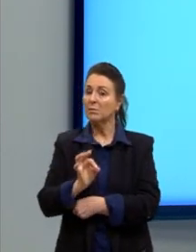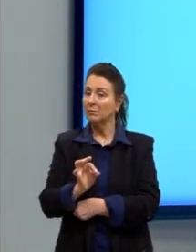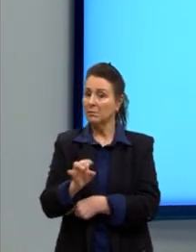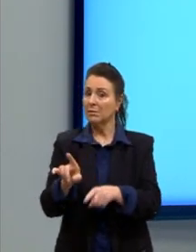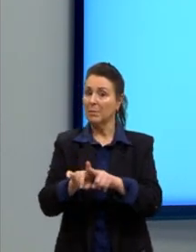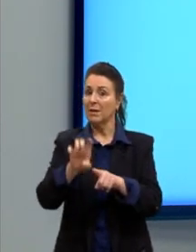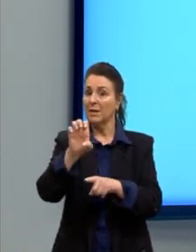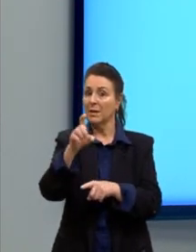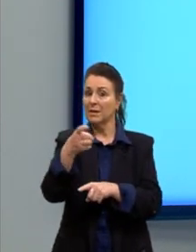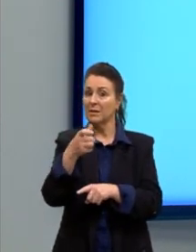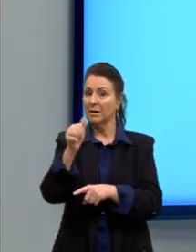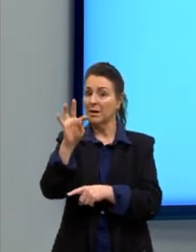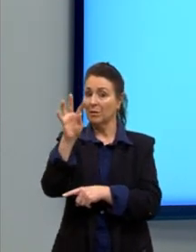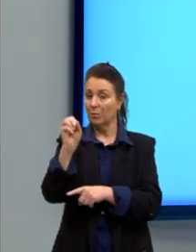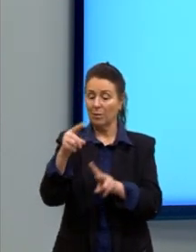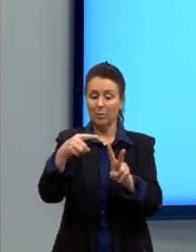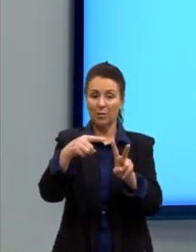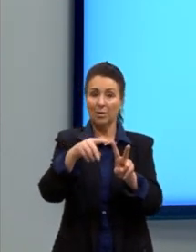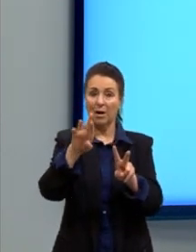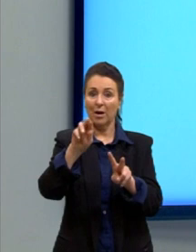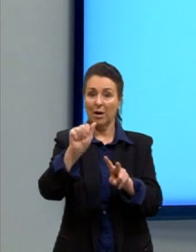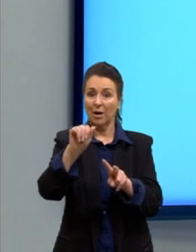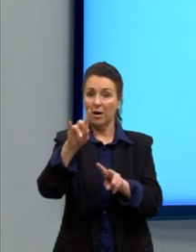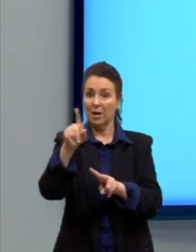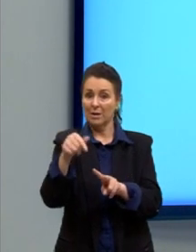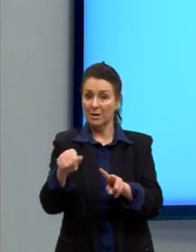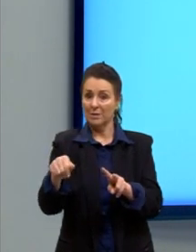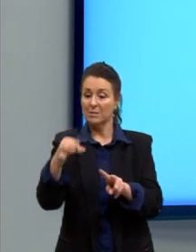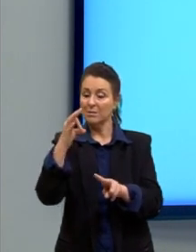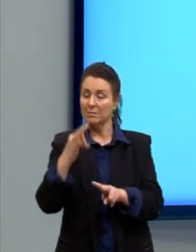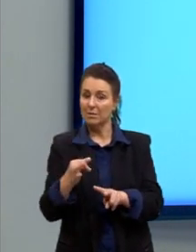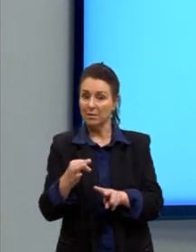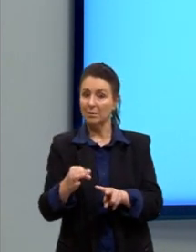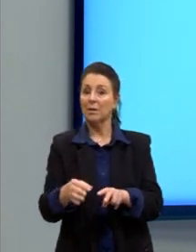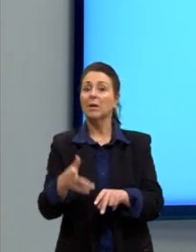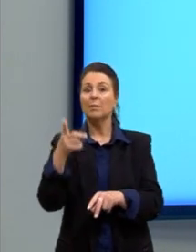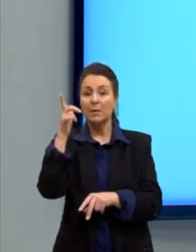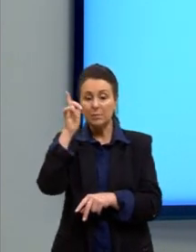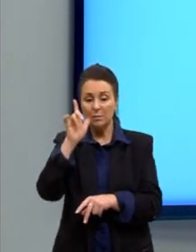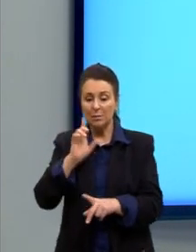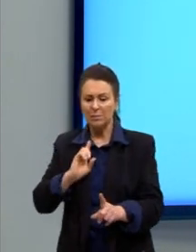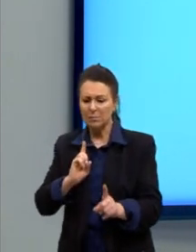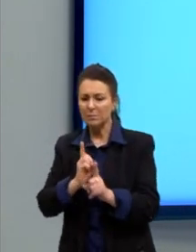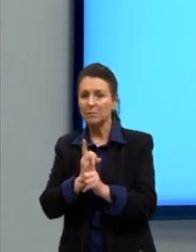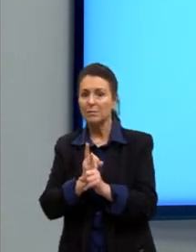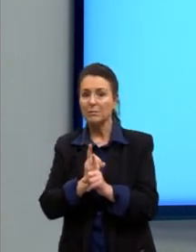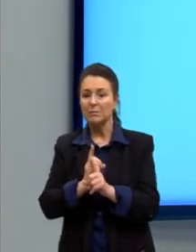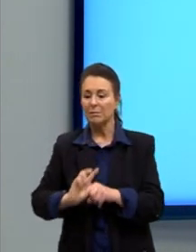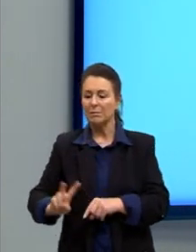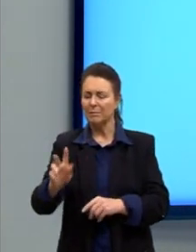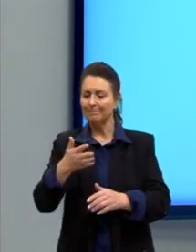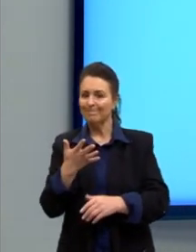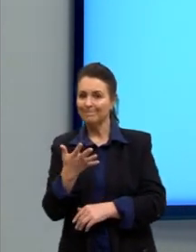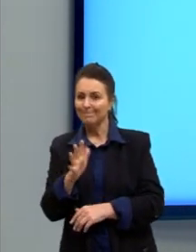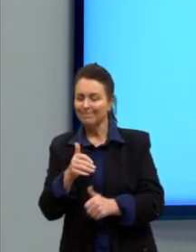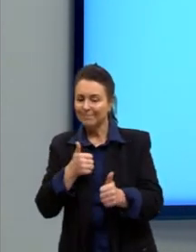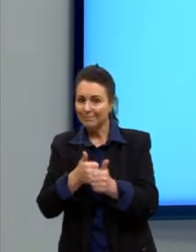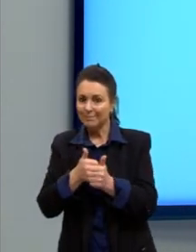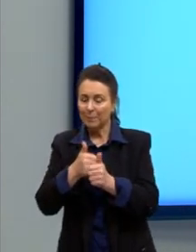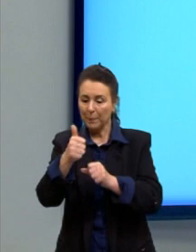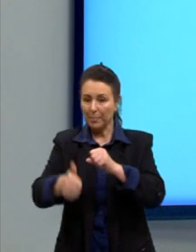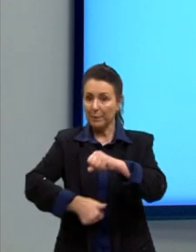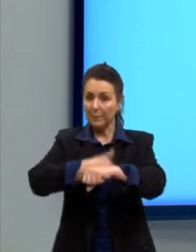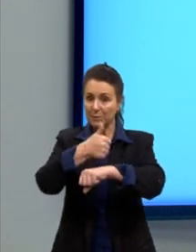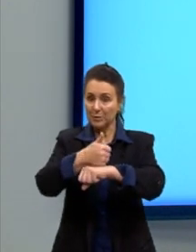uma raiz exata, mas a gente consegue ali determinar o valor aproximado, substituindo a raiz de